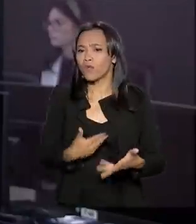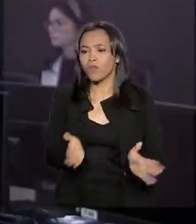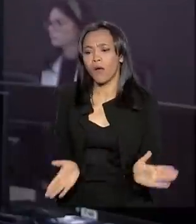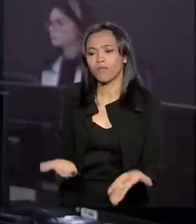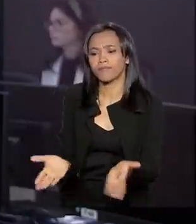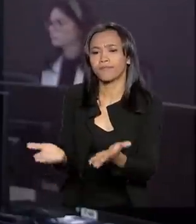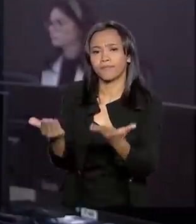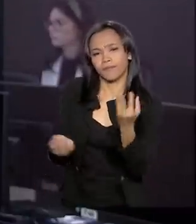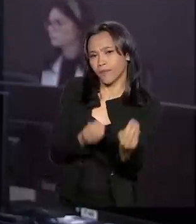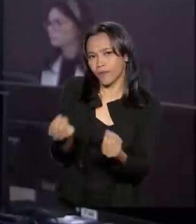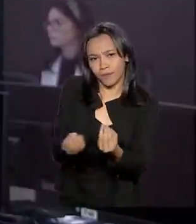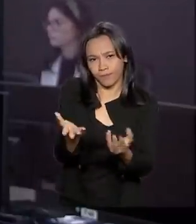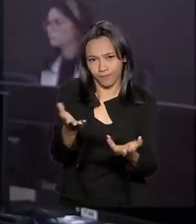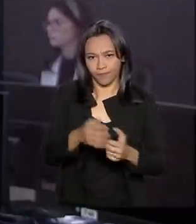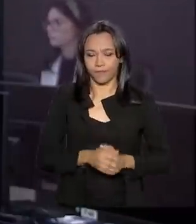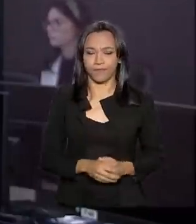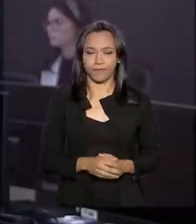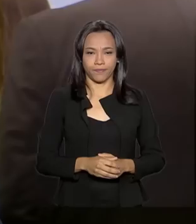esse tipo de iniciativa.